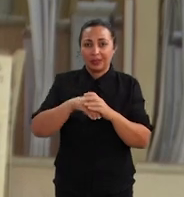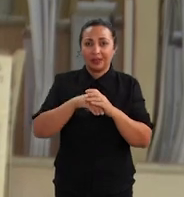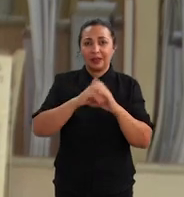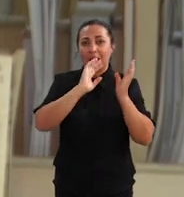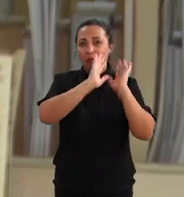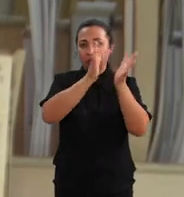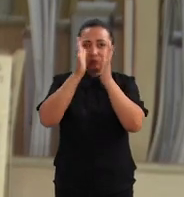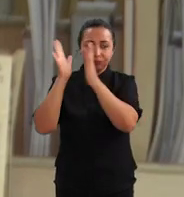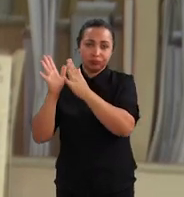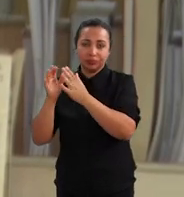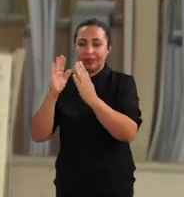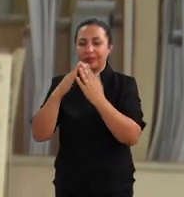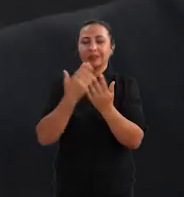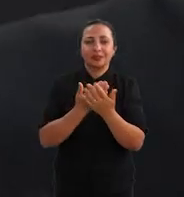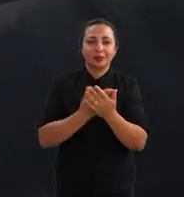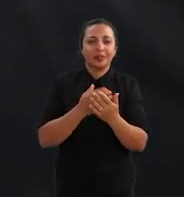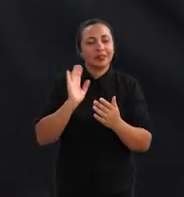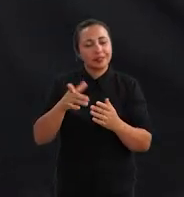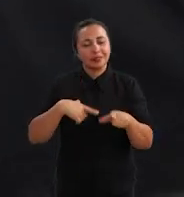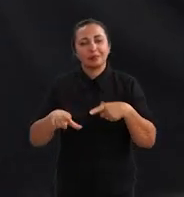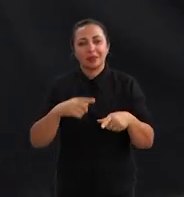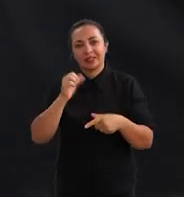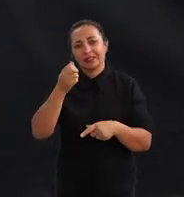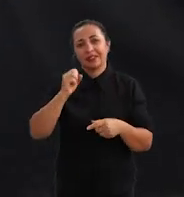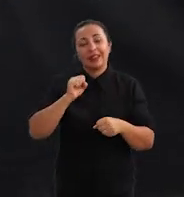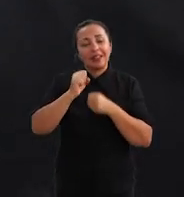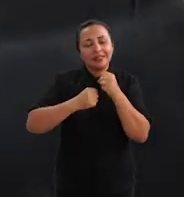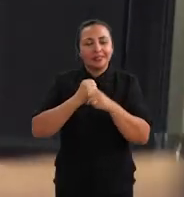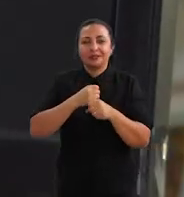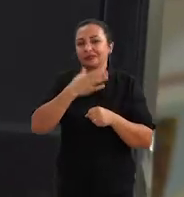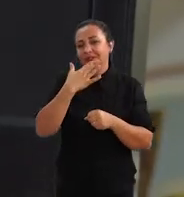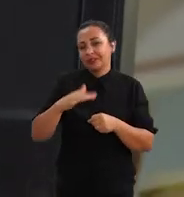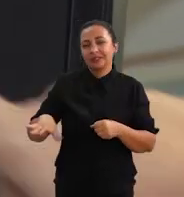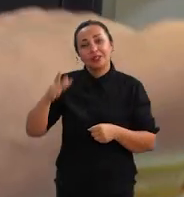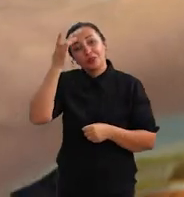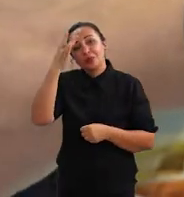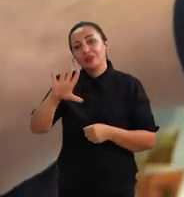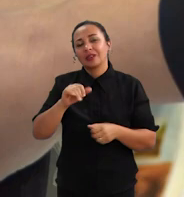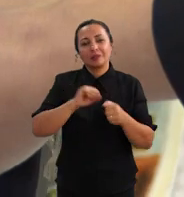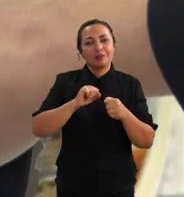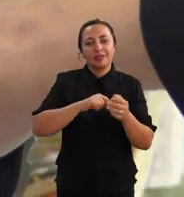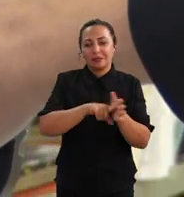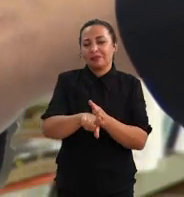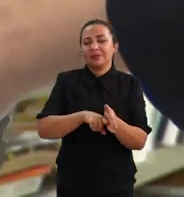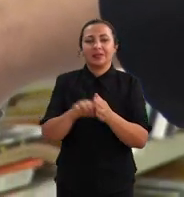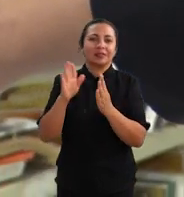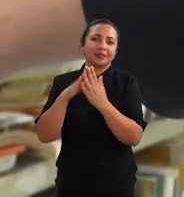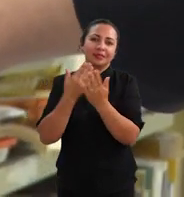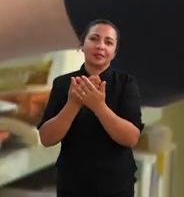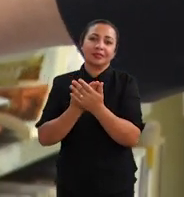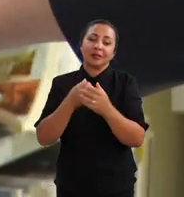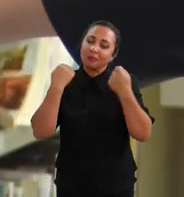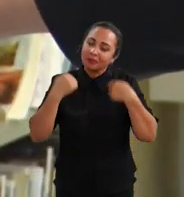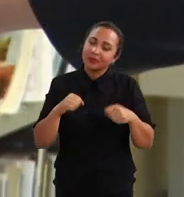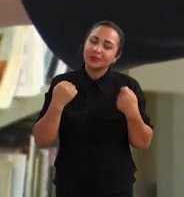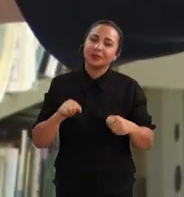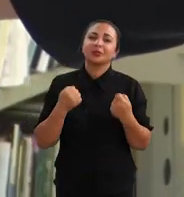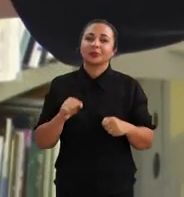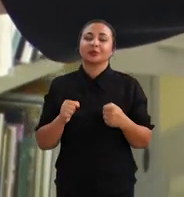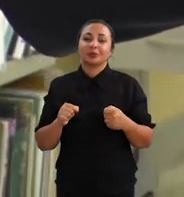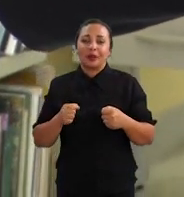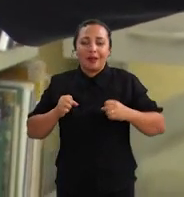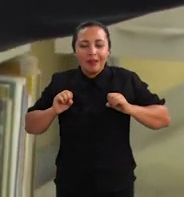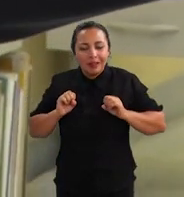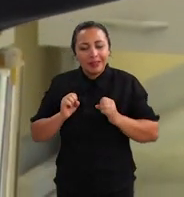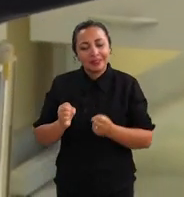trabalho há mais de 10 anos. Então as crianças não sabem fazer pesquisa escolar. Então assim, foi uma necessidade